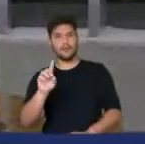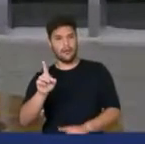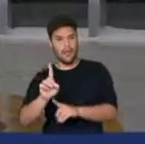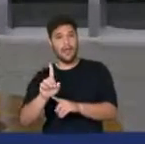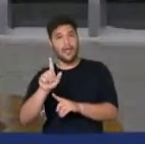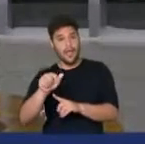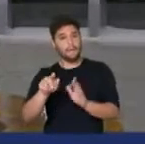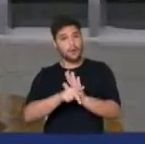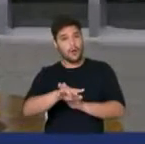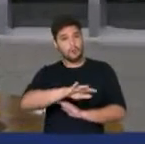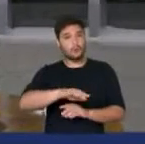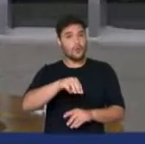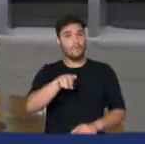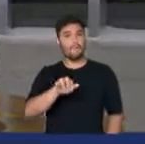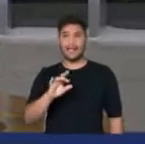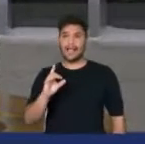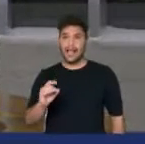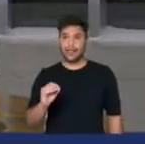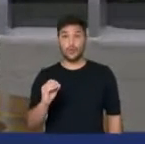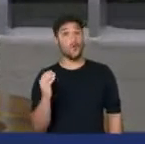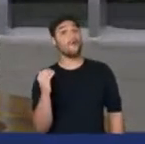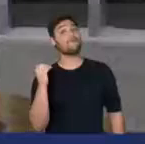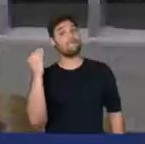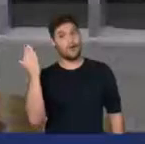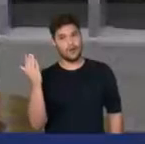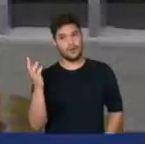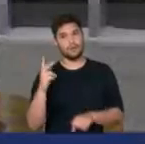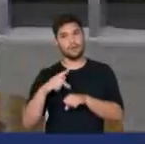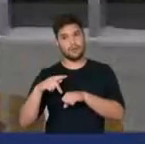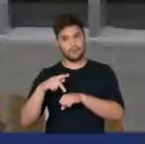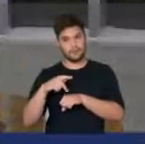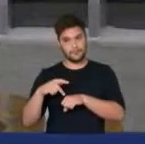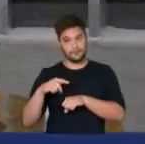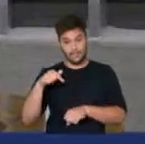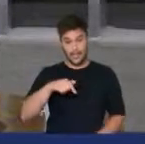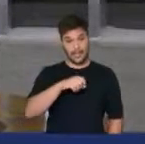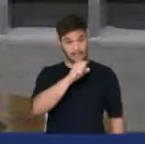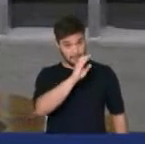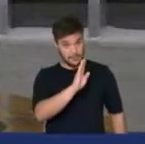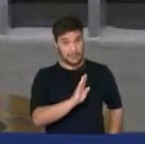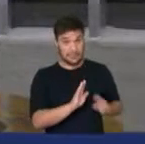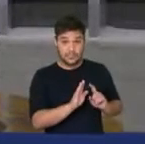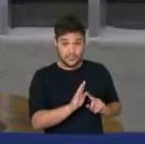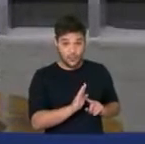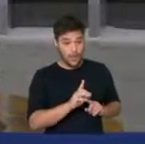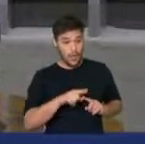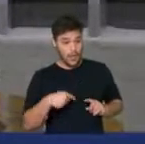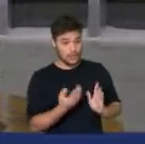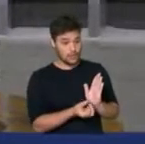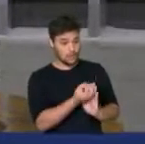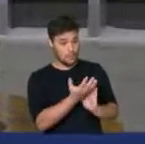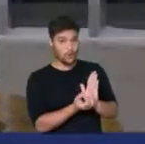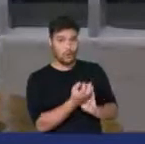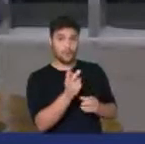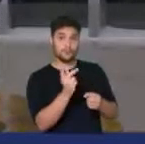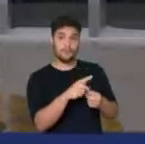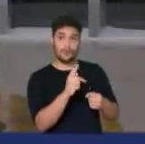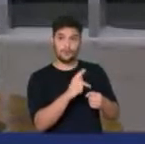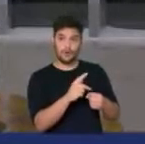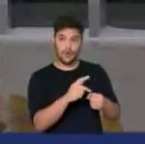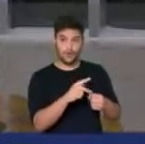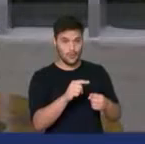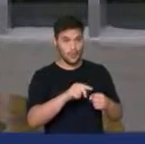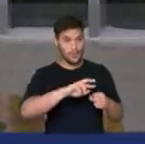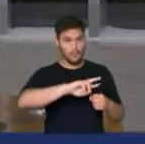de preços de mercado, do mercado internacional, porque aqui no Brasil nós produzimos petróleo